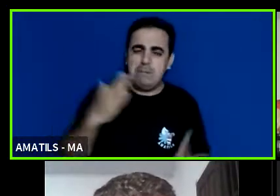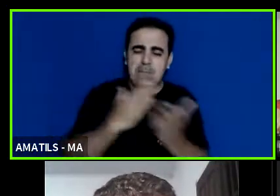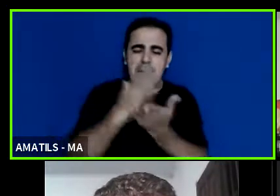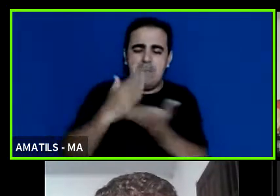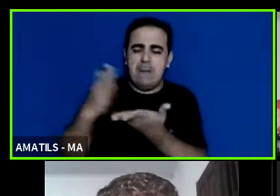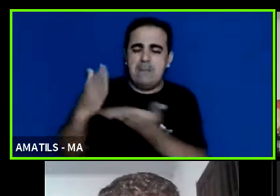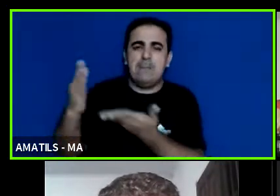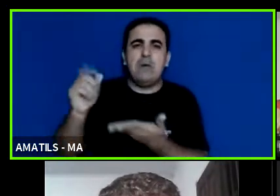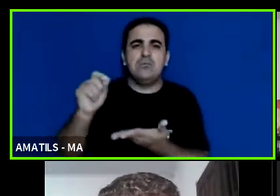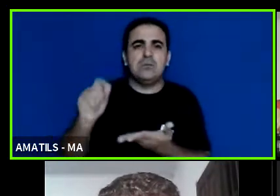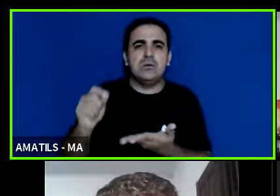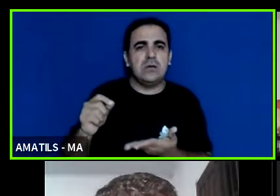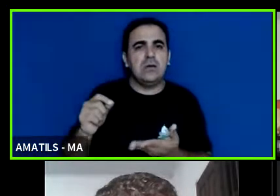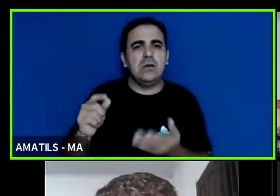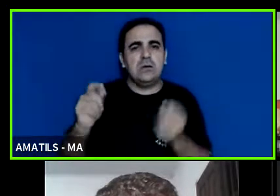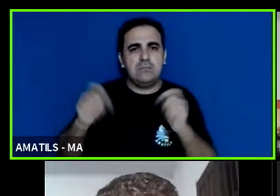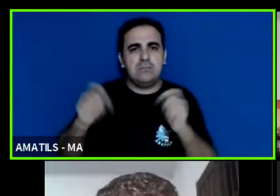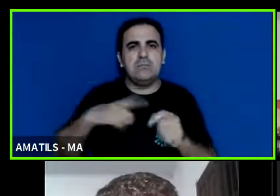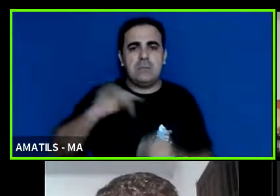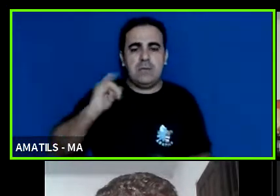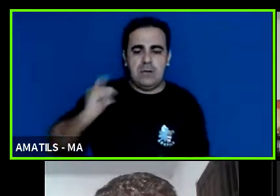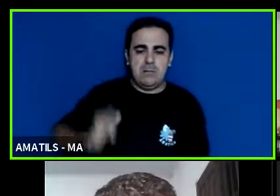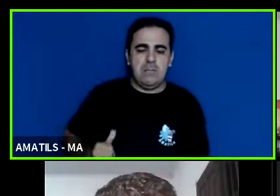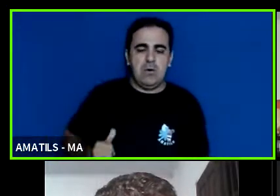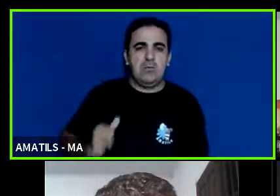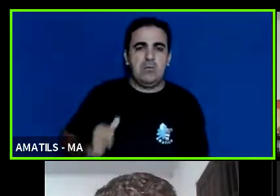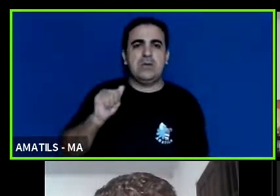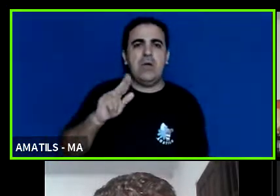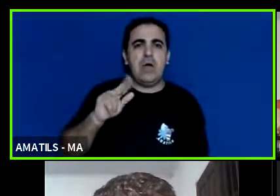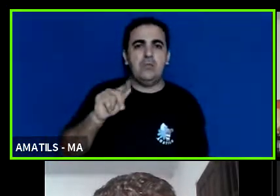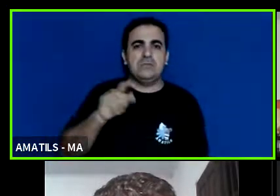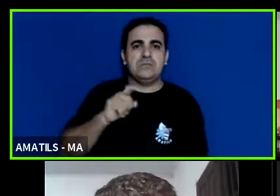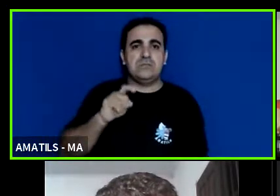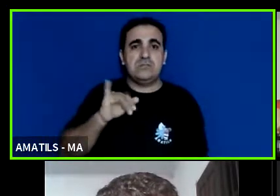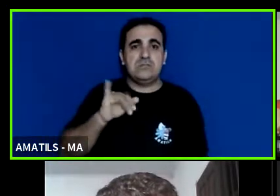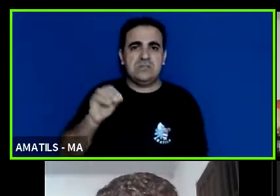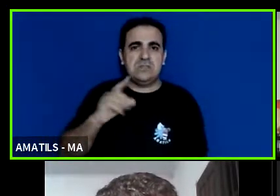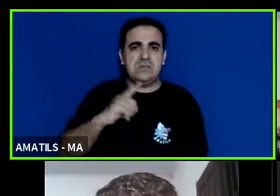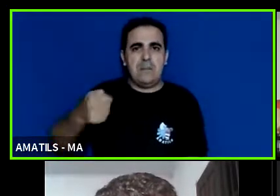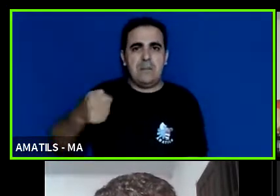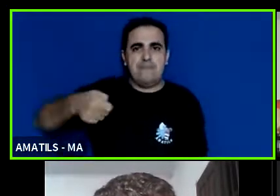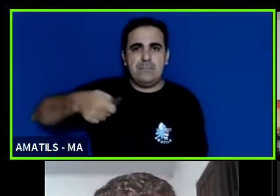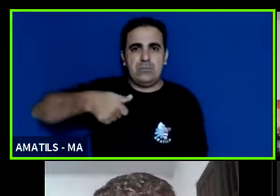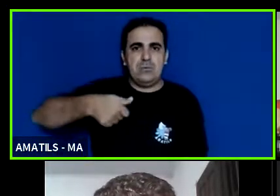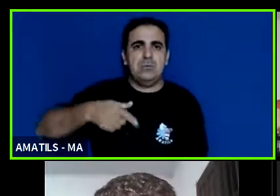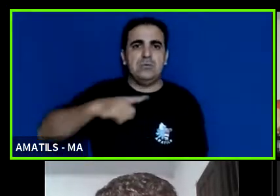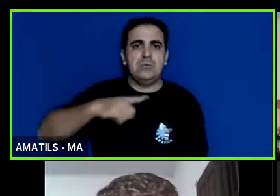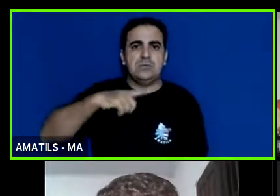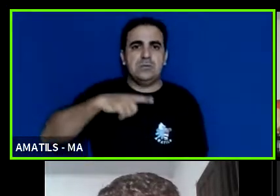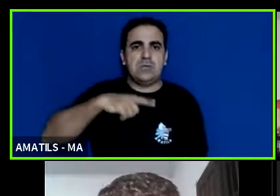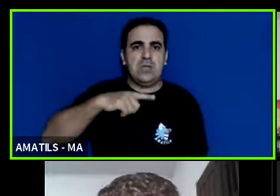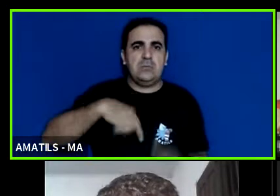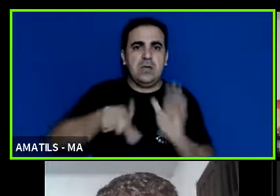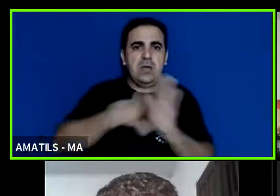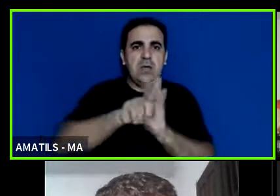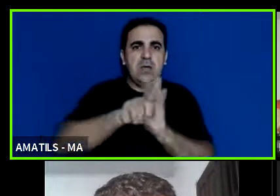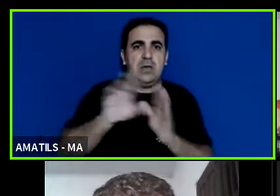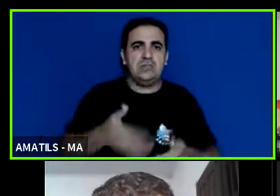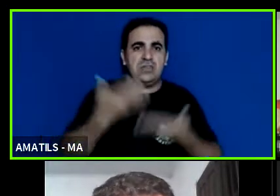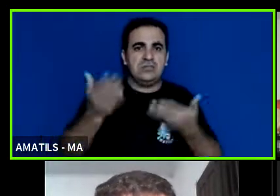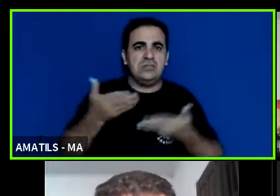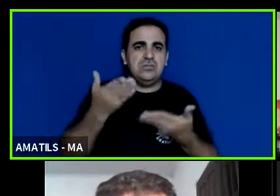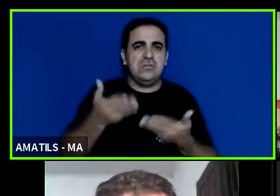permite dentre outras coisas o bolso auxílio que é prevista na na na lei de incentivo ao esporte